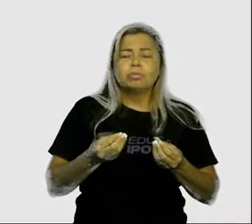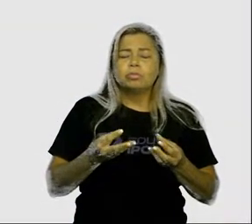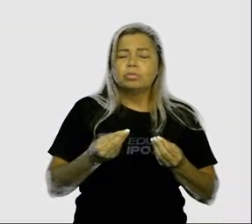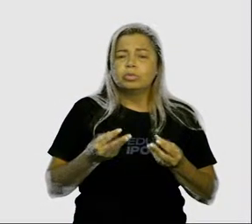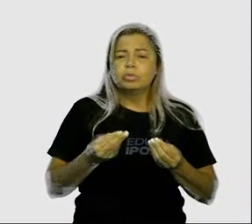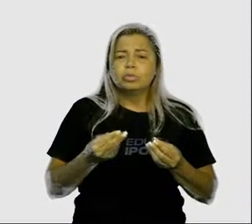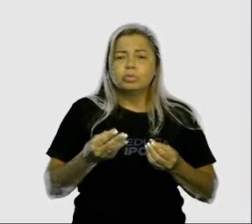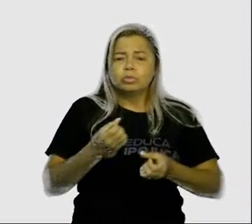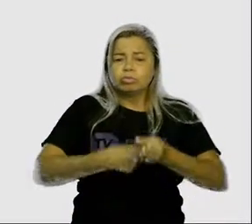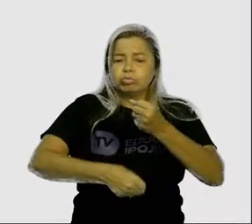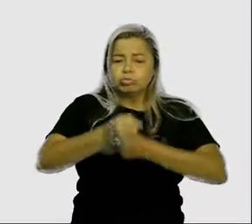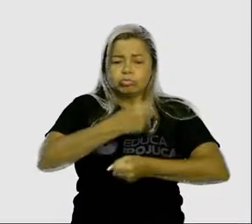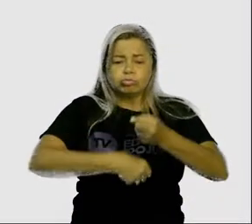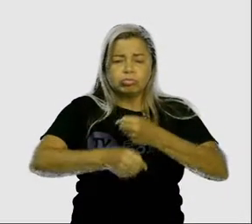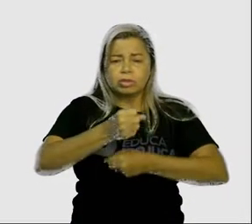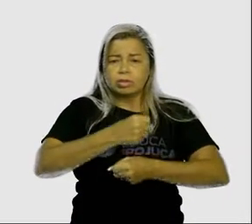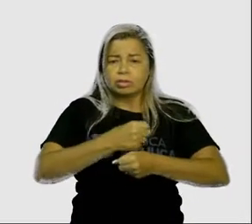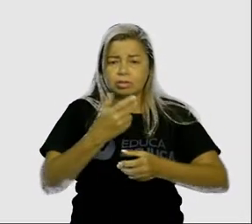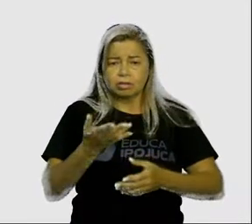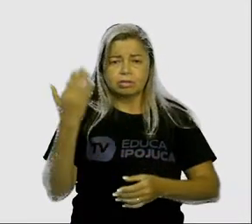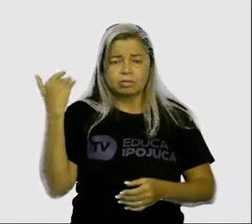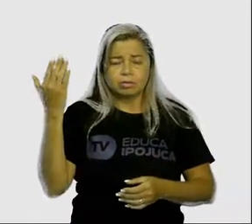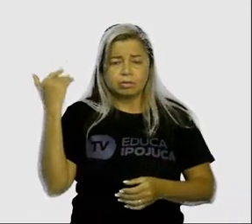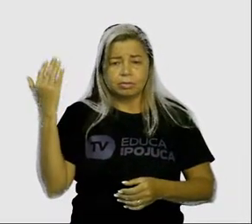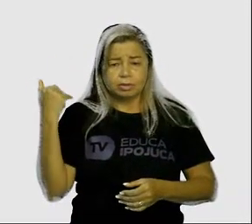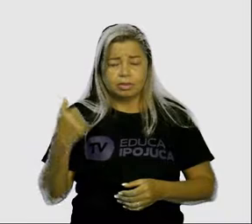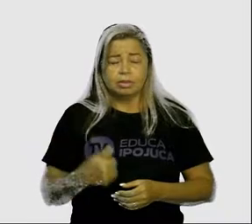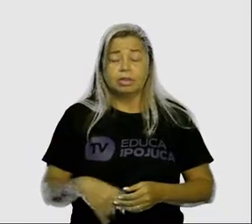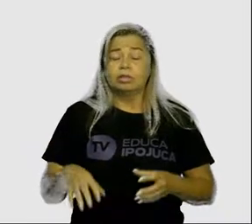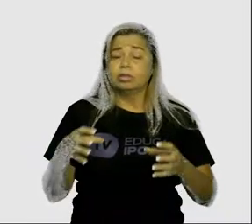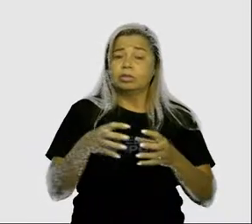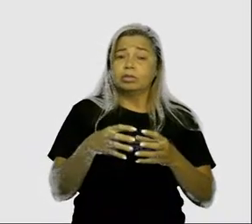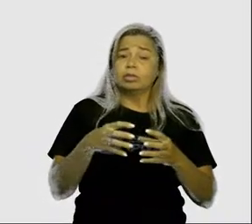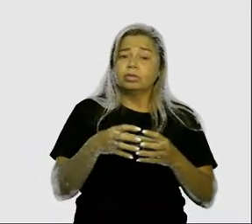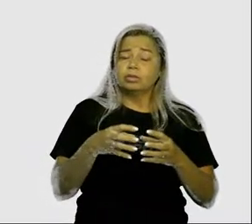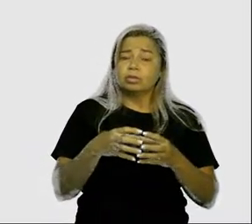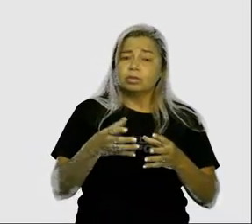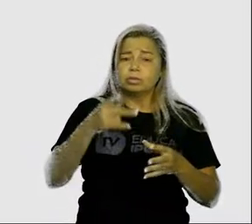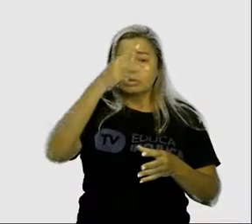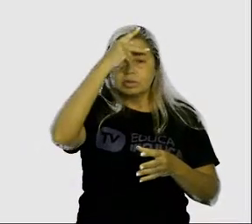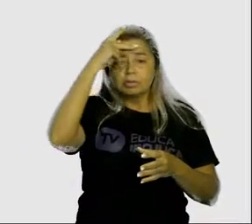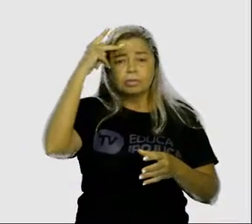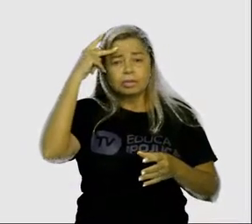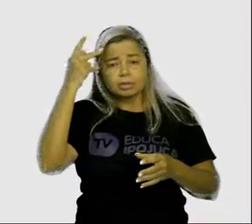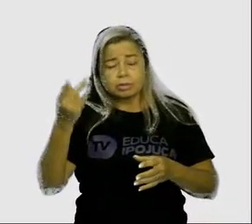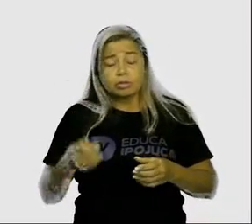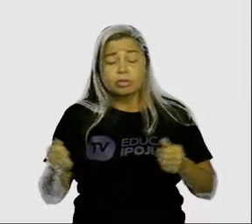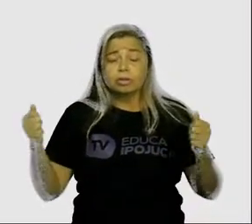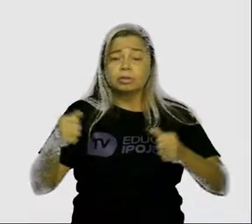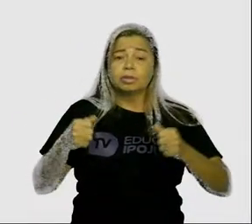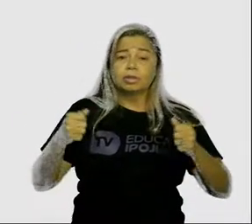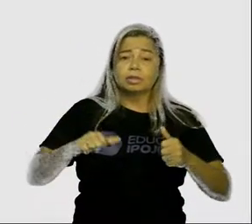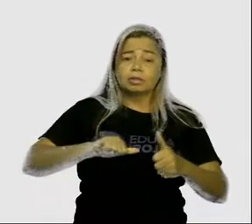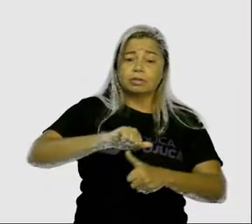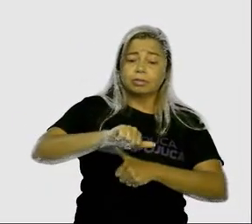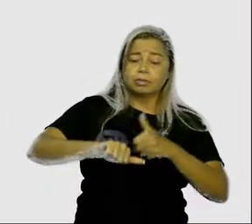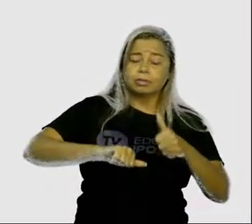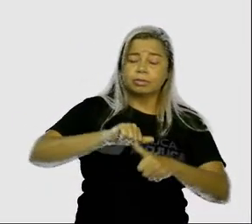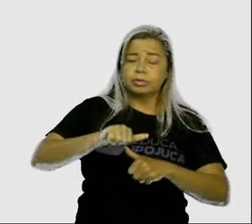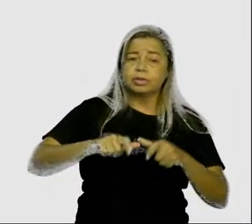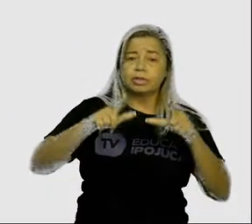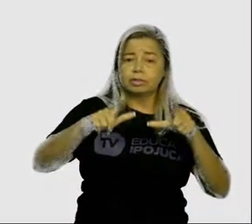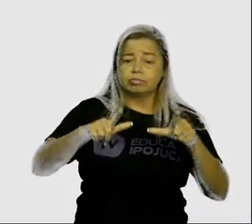deslocarem em busca de alimentos. Lembram que na aula passada a gente entendeu que eles